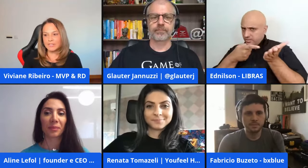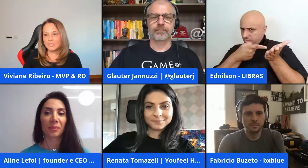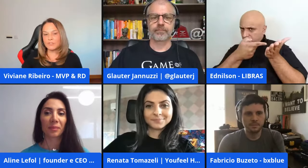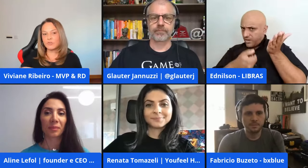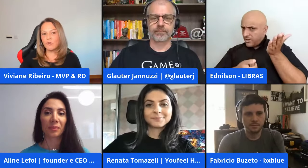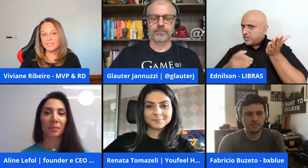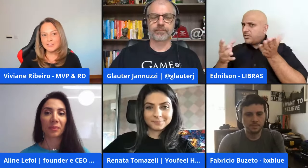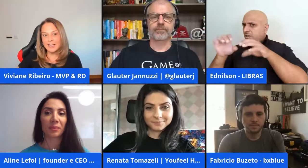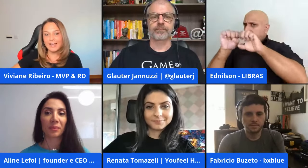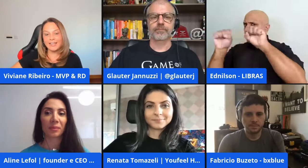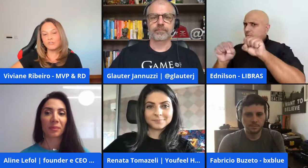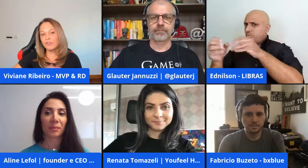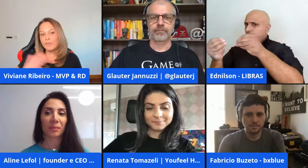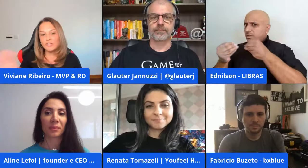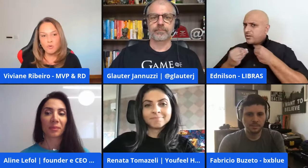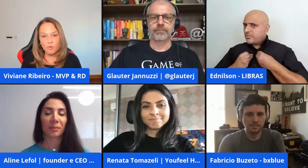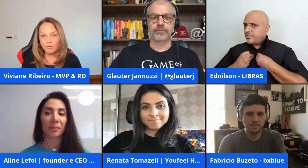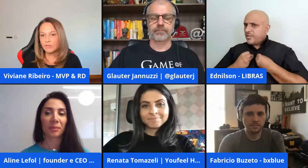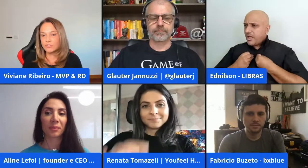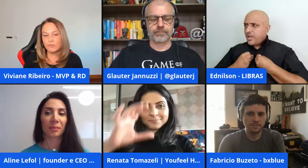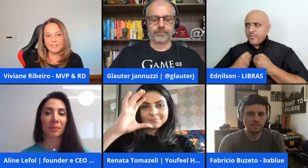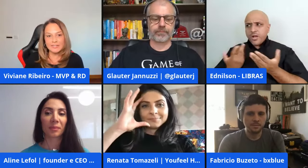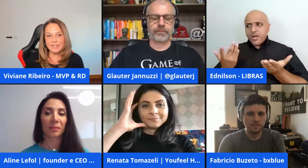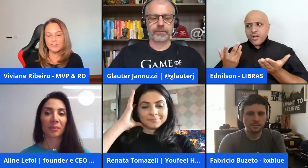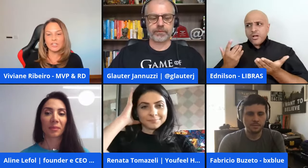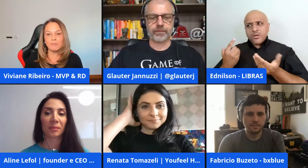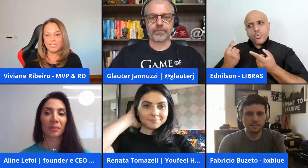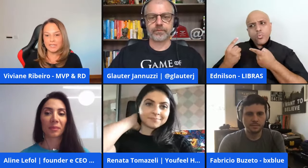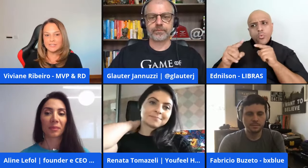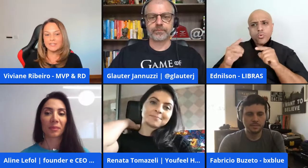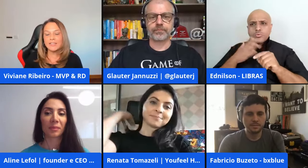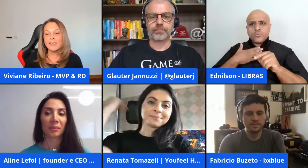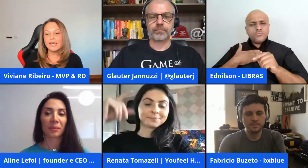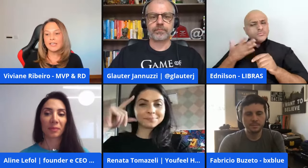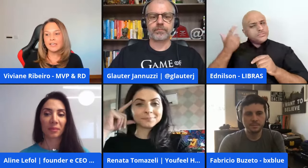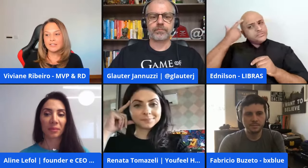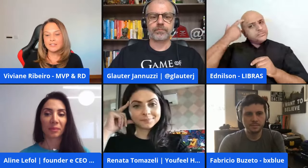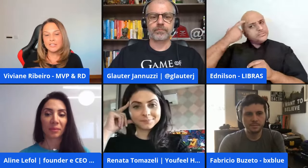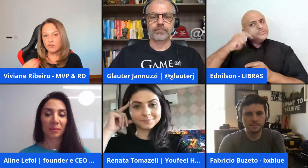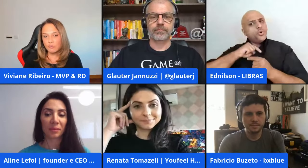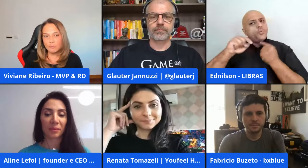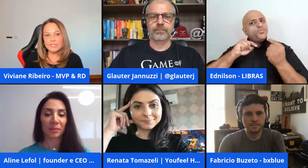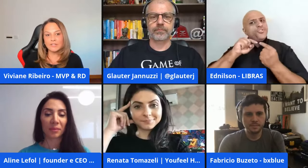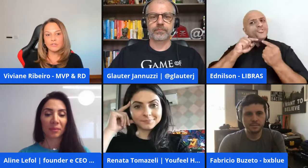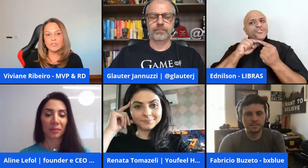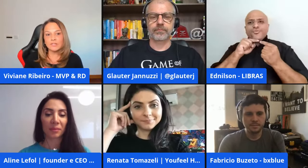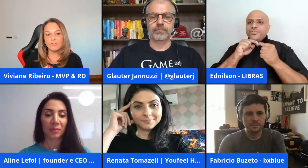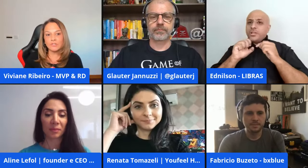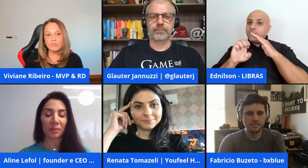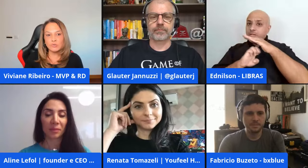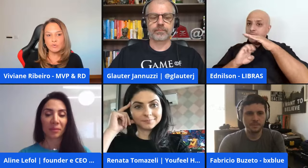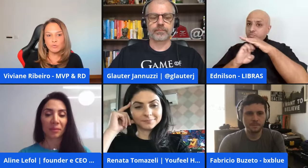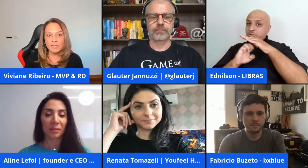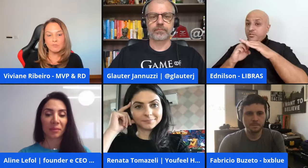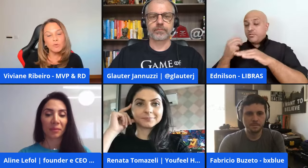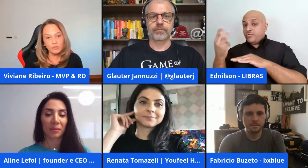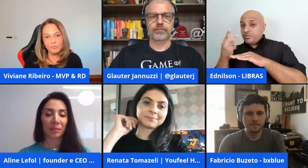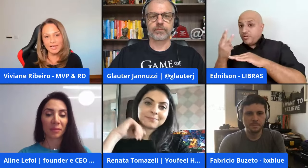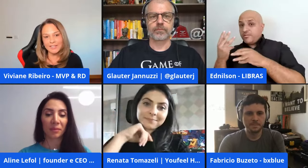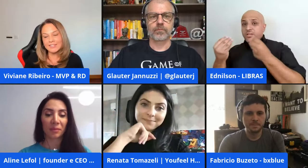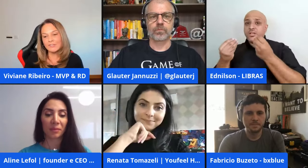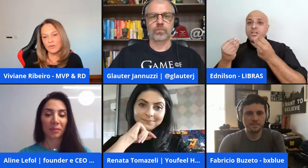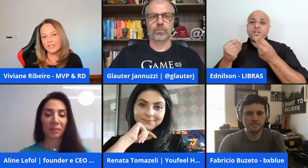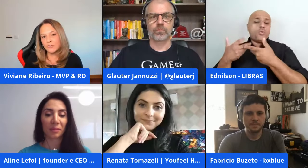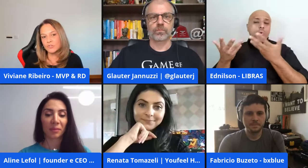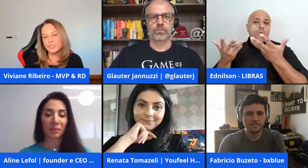o sistema se a pessoa começar a ir totalmente contra o seu mindset da empresa seja como prestador de serviço mas